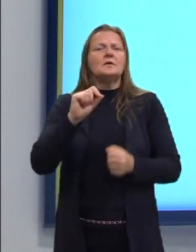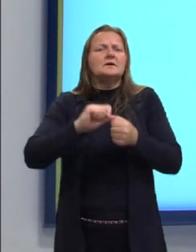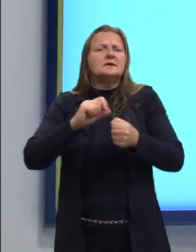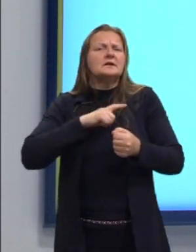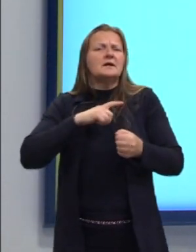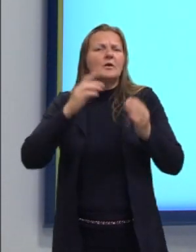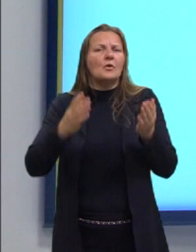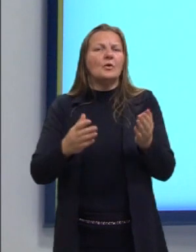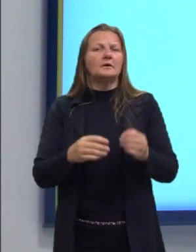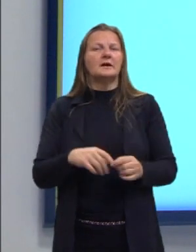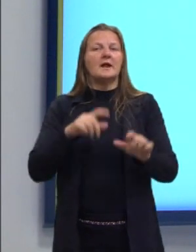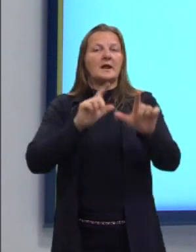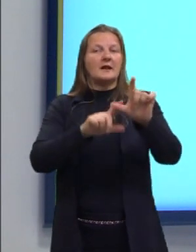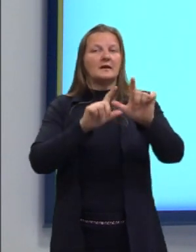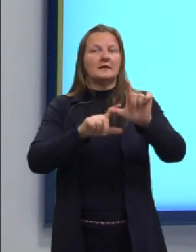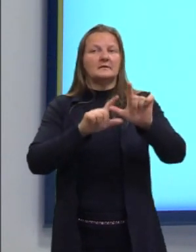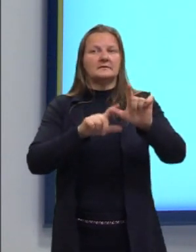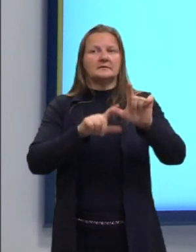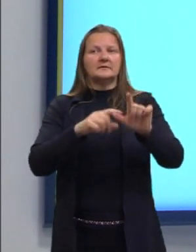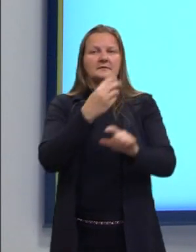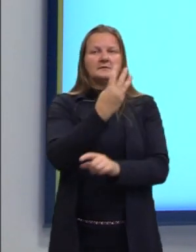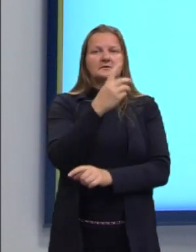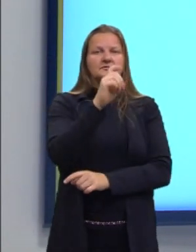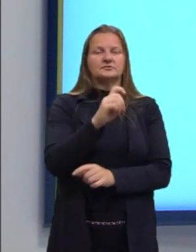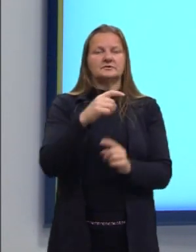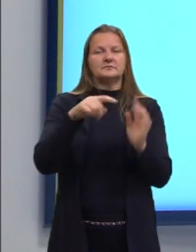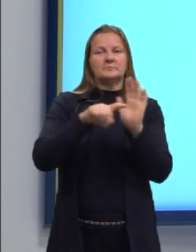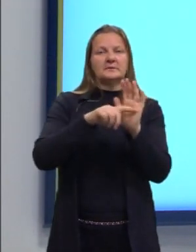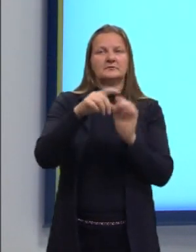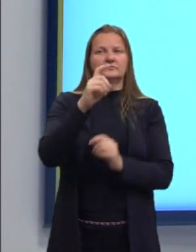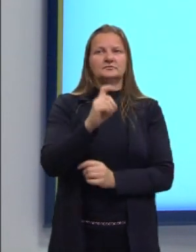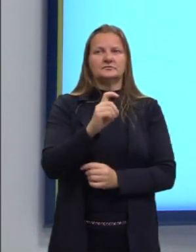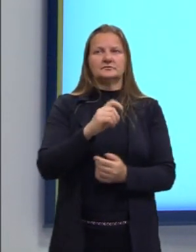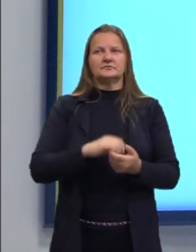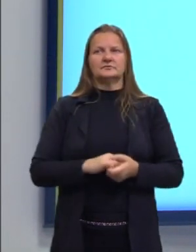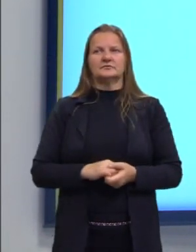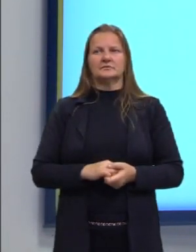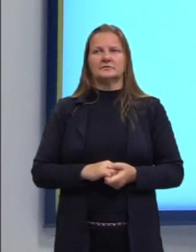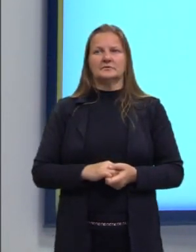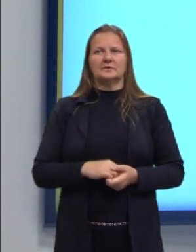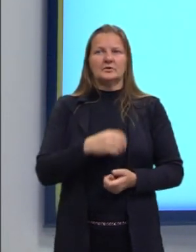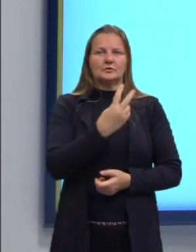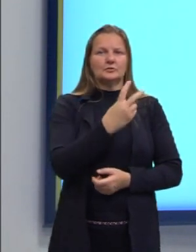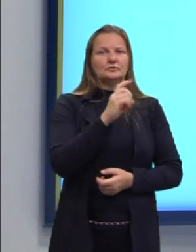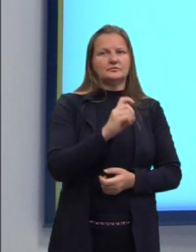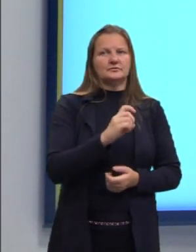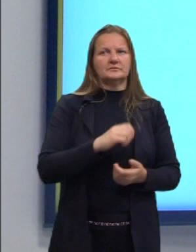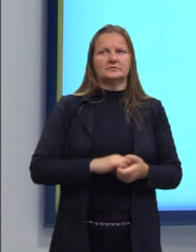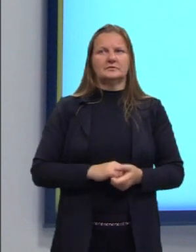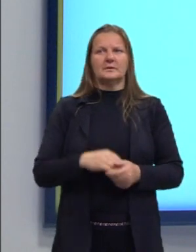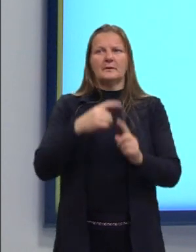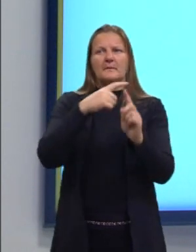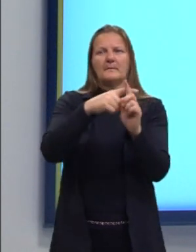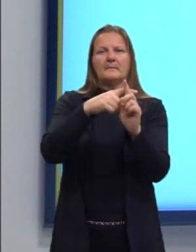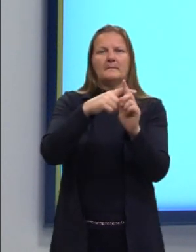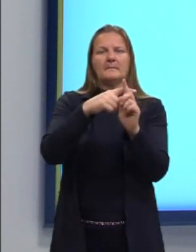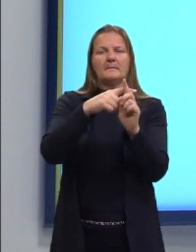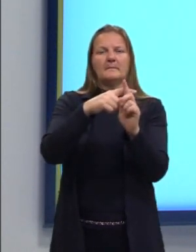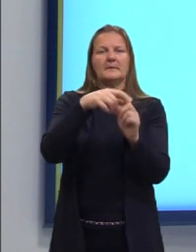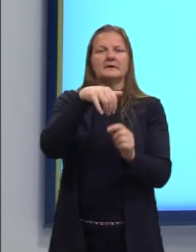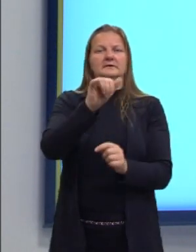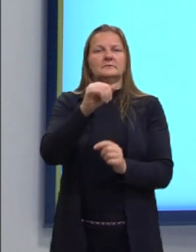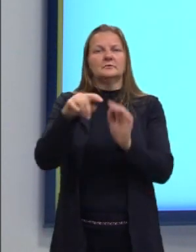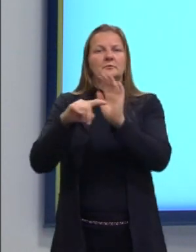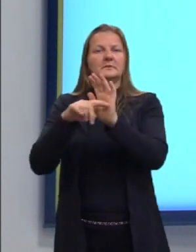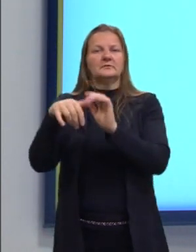temos agora das letrinhas, né? 3X menos X? Bom, 2X. Mais Y menos